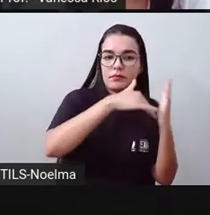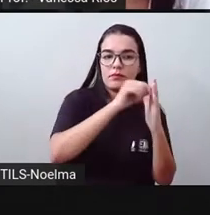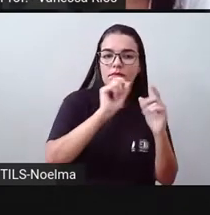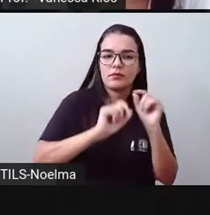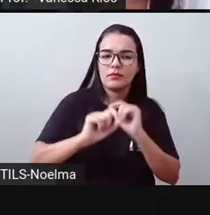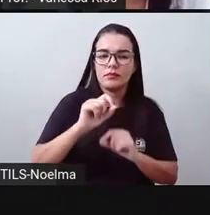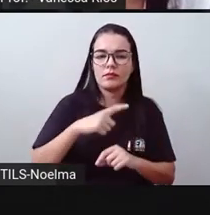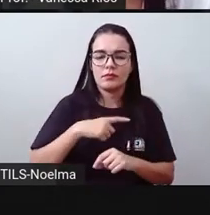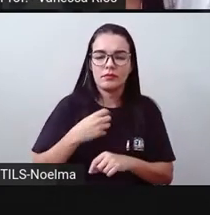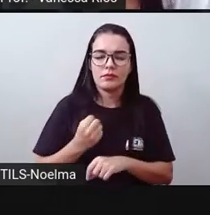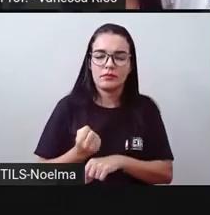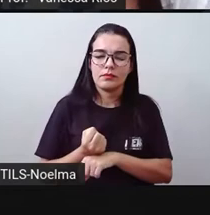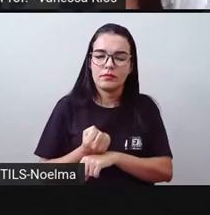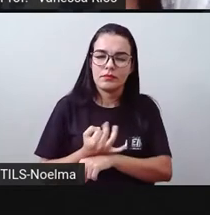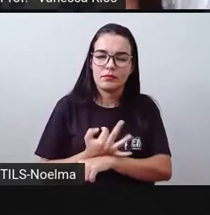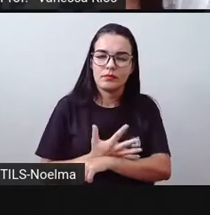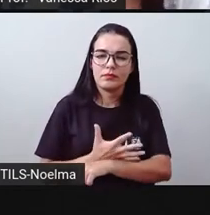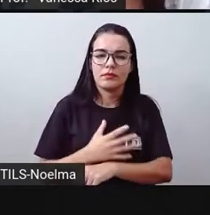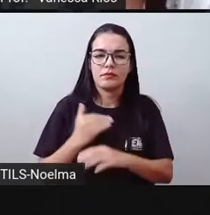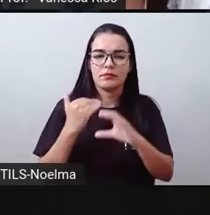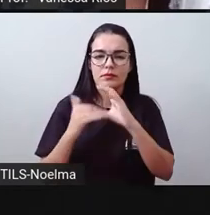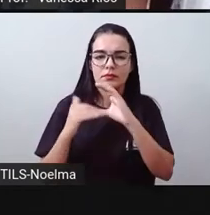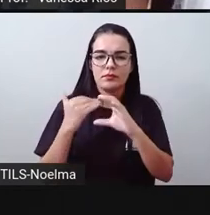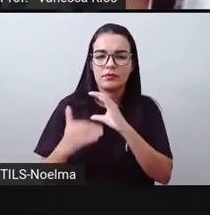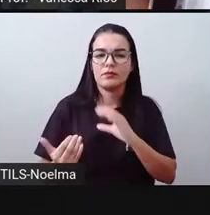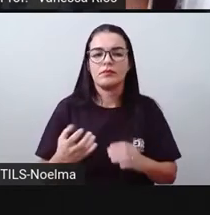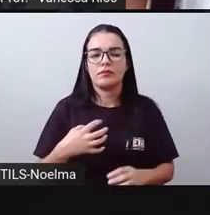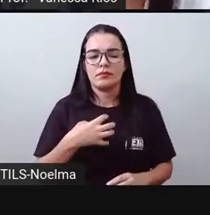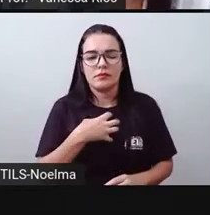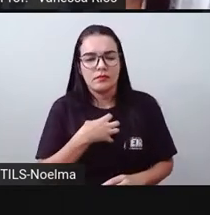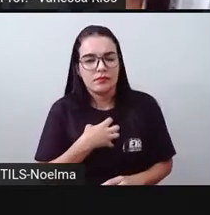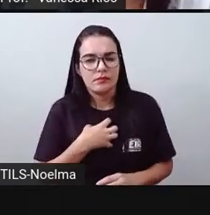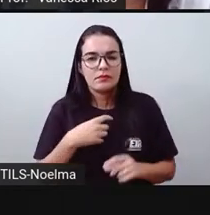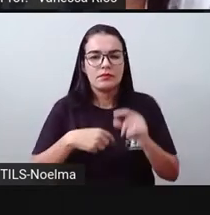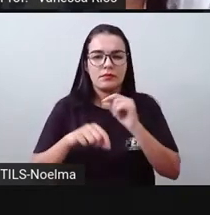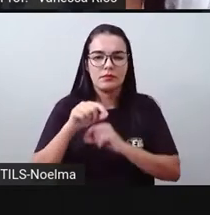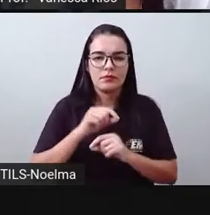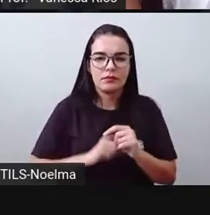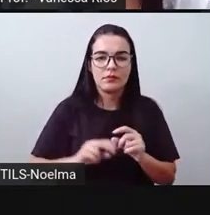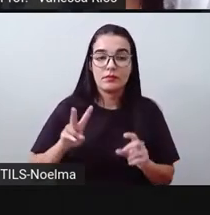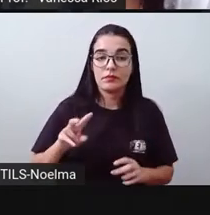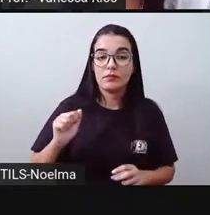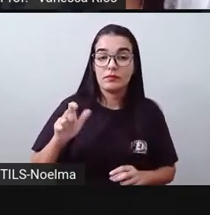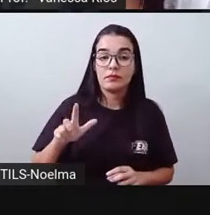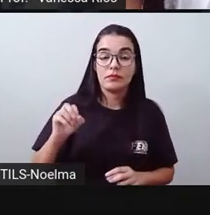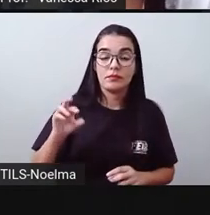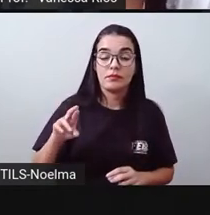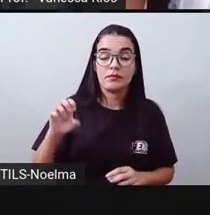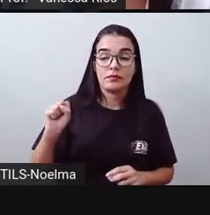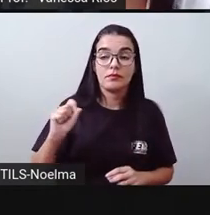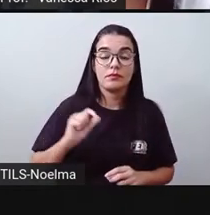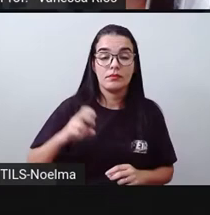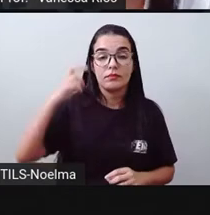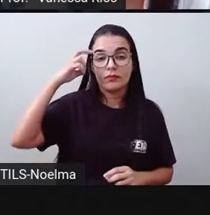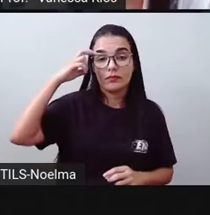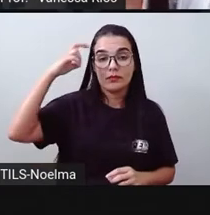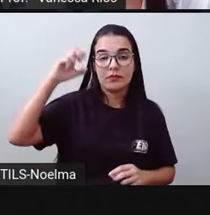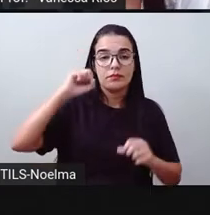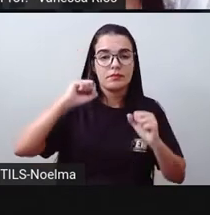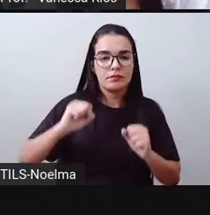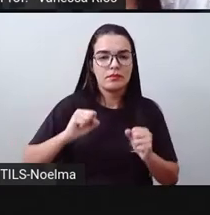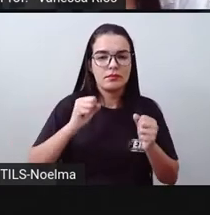uso de sentimentos, mensagens e dos valores culturais para expressar essa mistura através de livros,